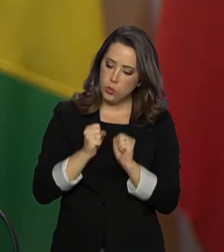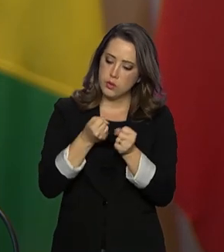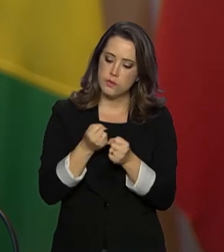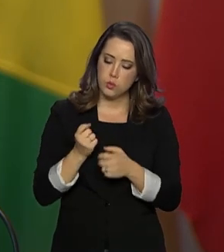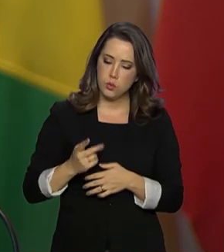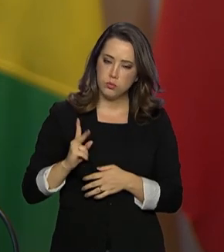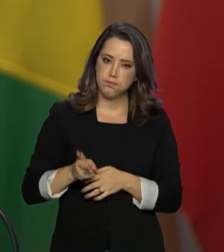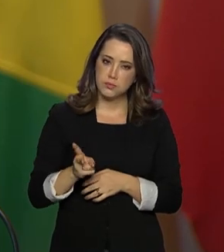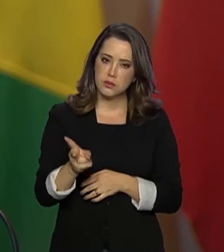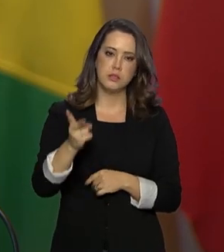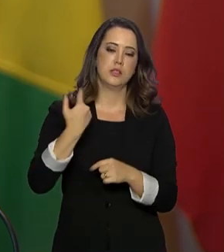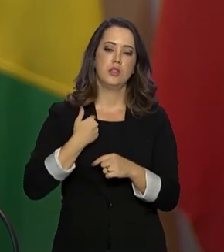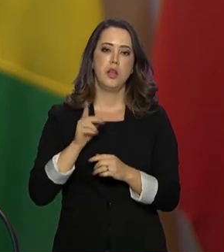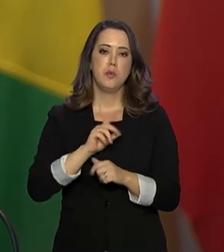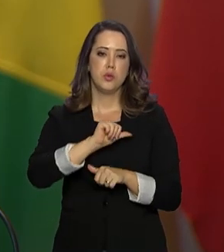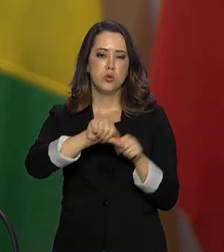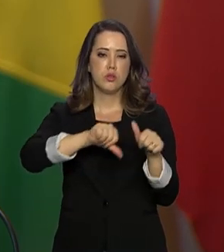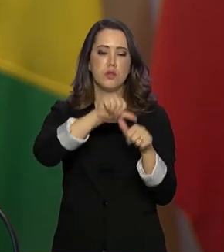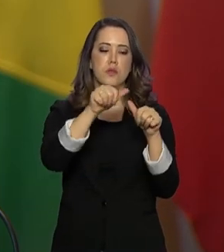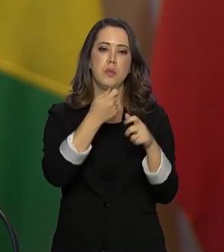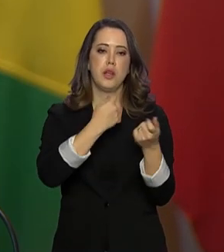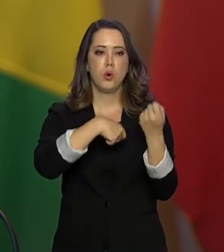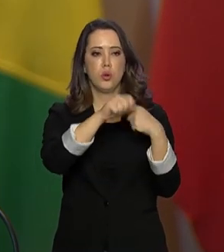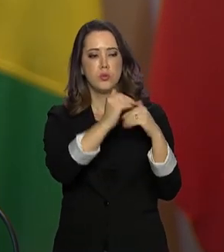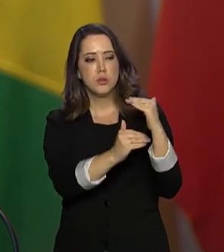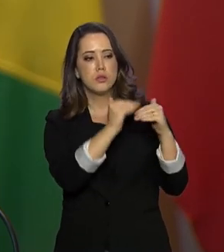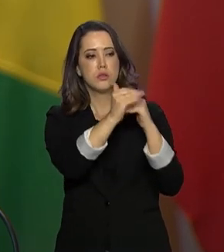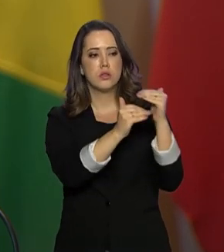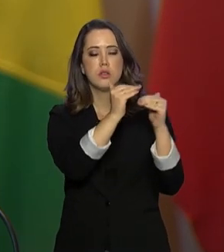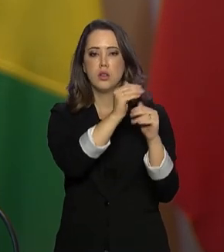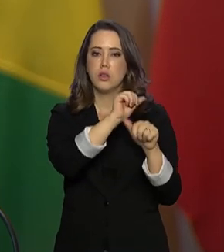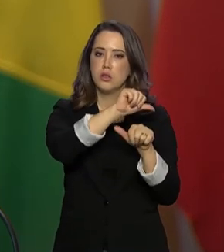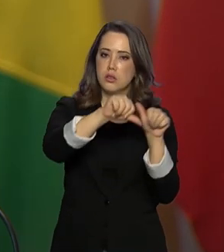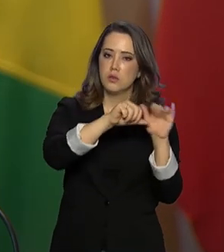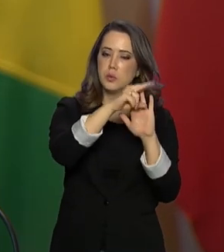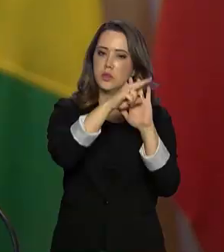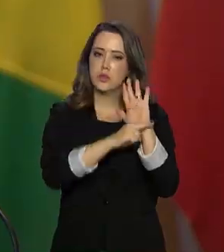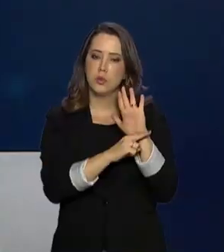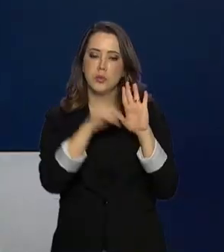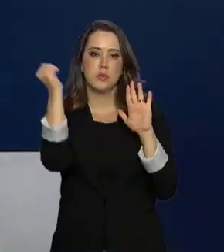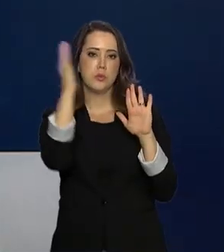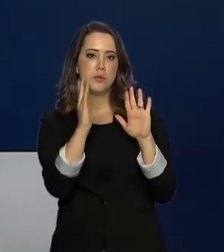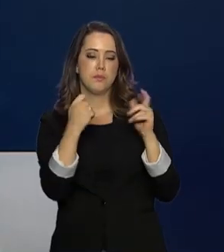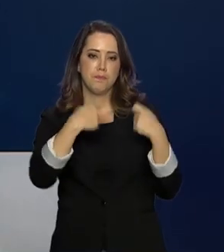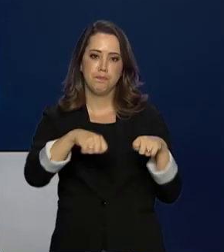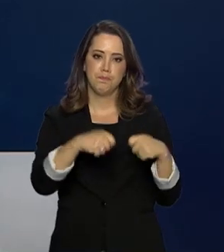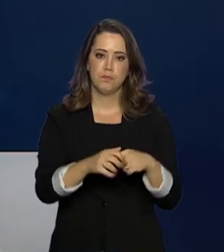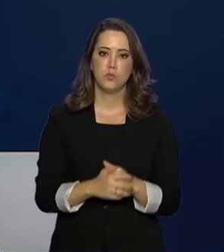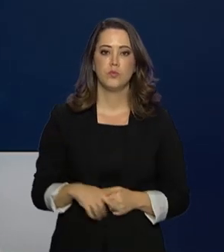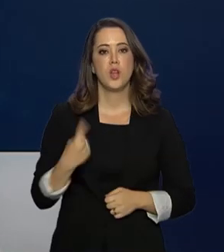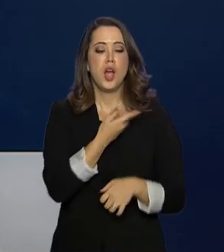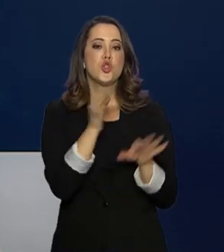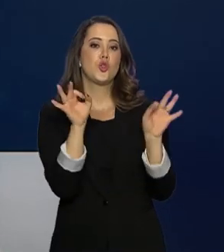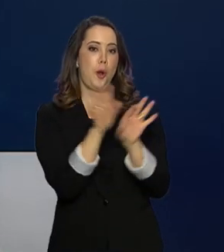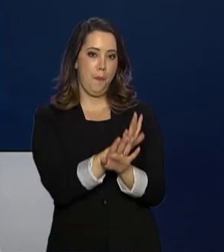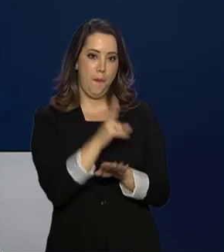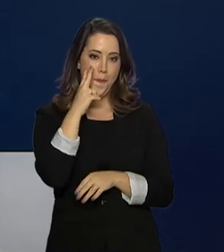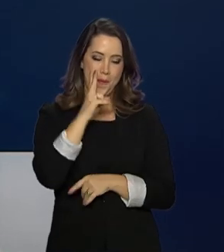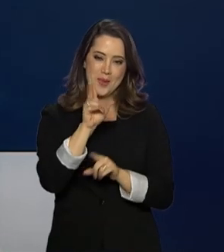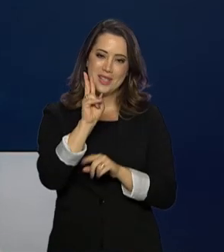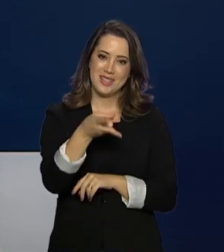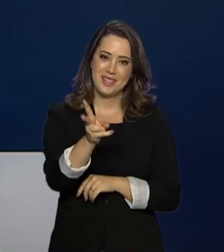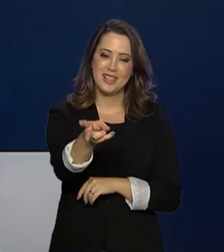reerguer nossa economia, levando adiante reformas de que o país precisa. A gente fica por aqui.